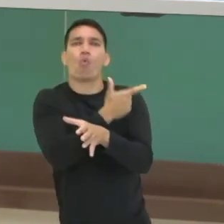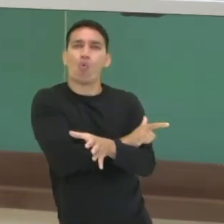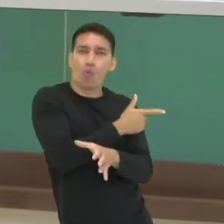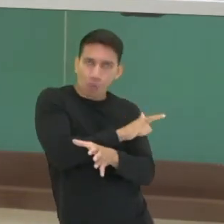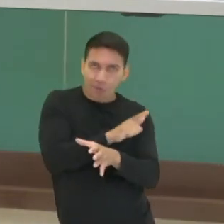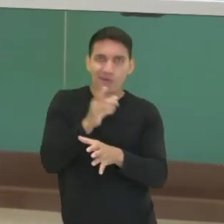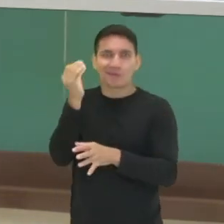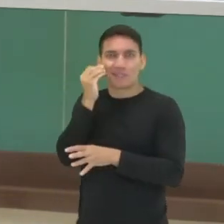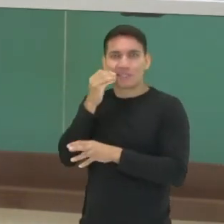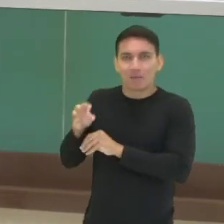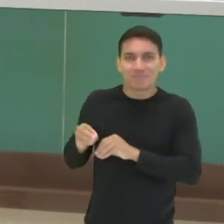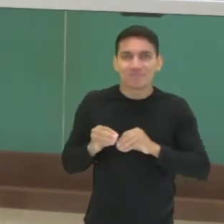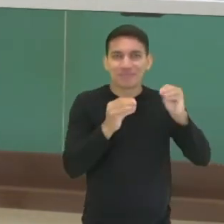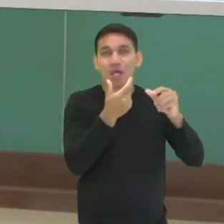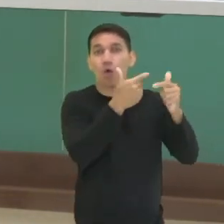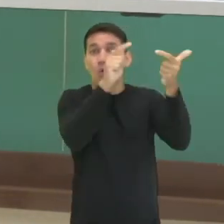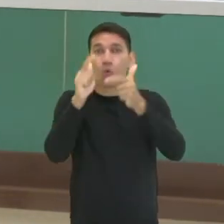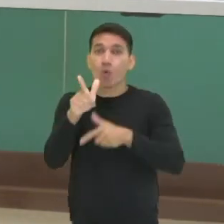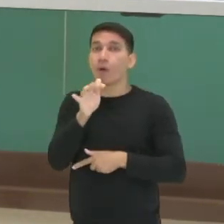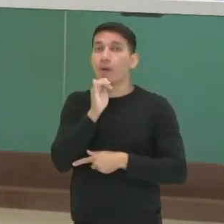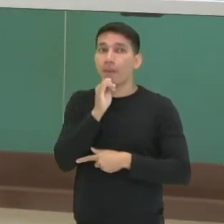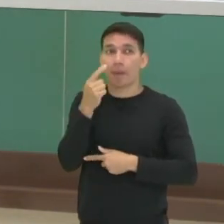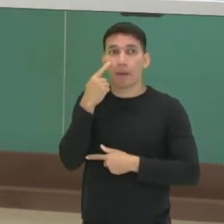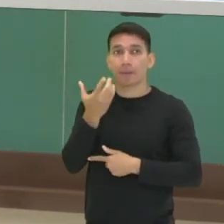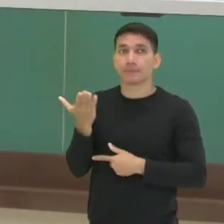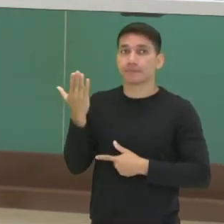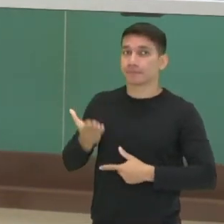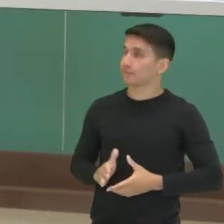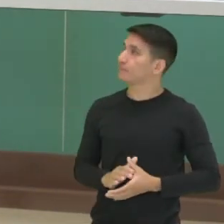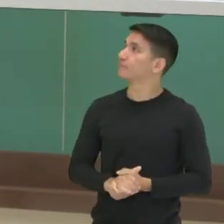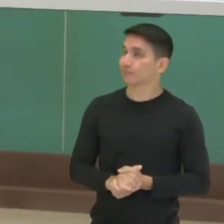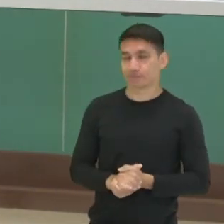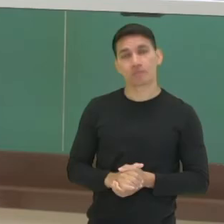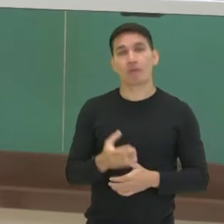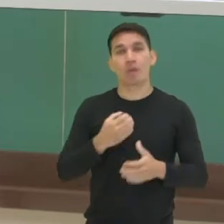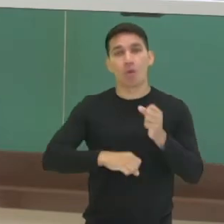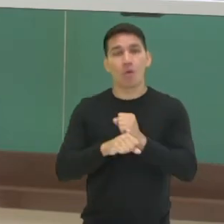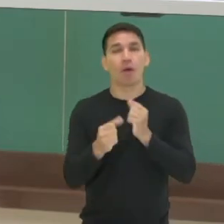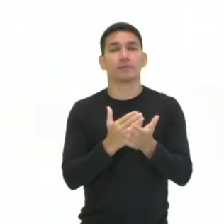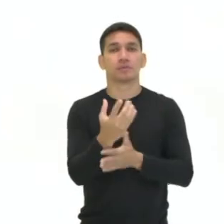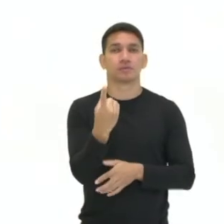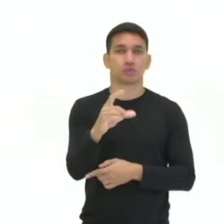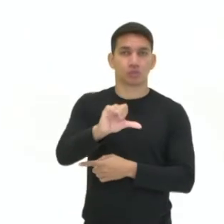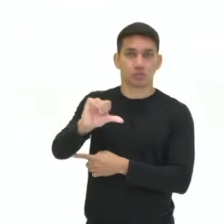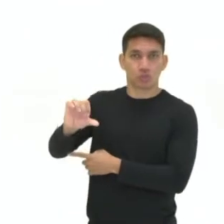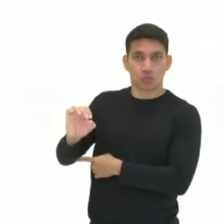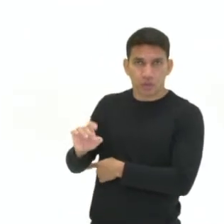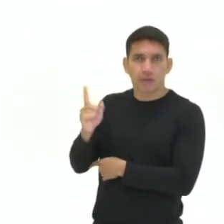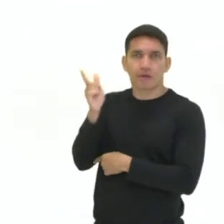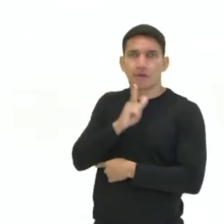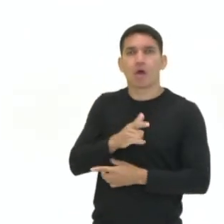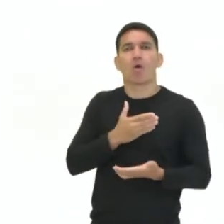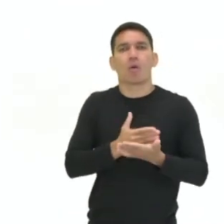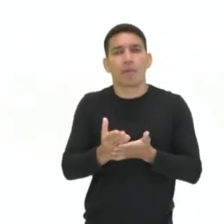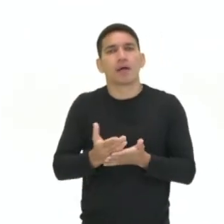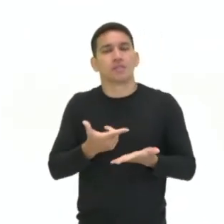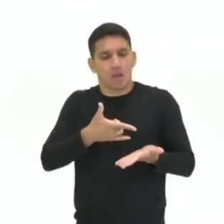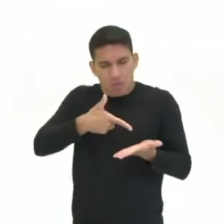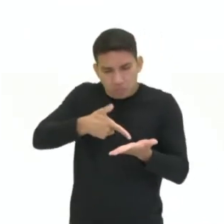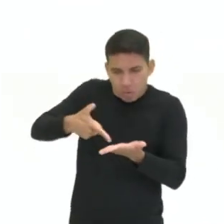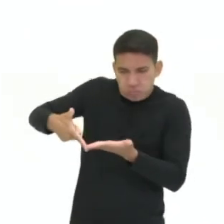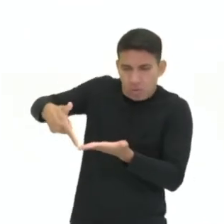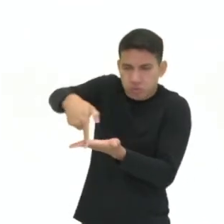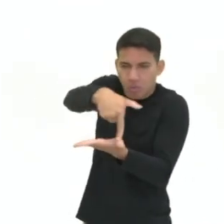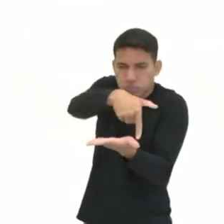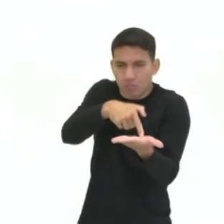e levar para outras, né? Como? Vamos ver aqui então. A partir de 1990 então, com a automação, né? Industrial industrial e